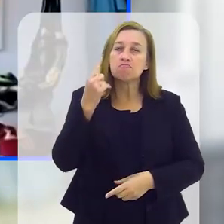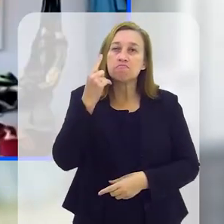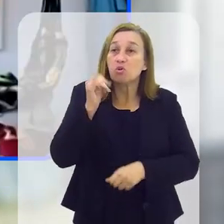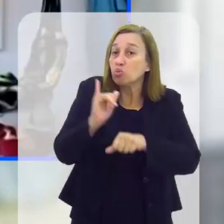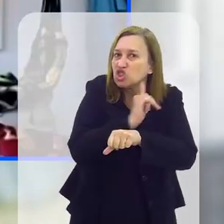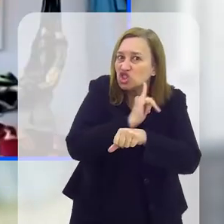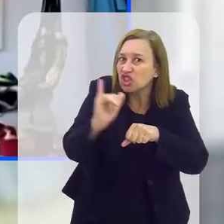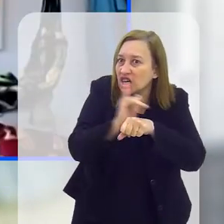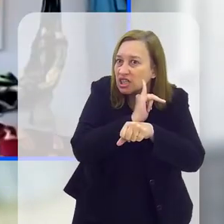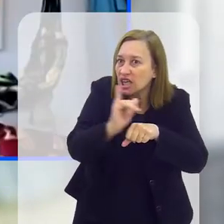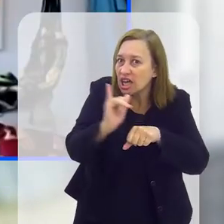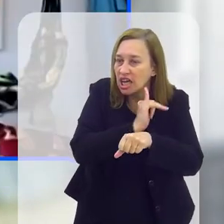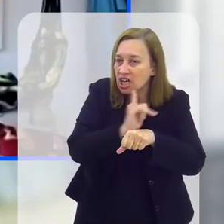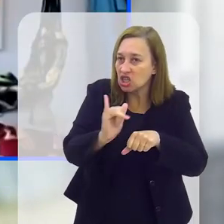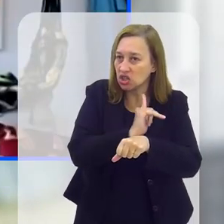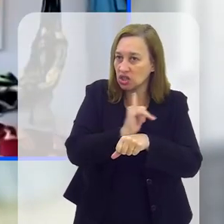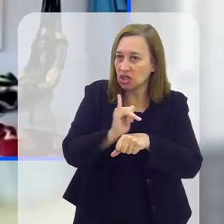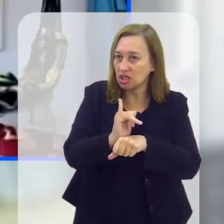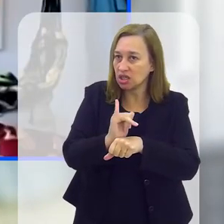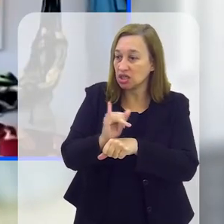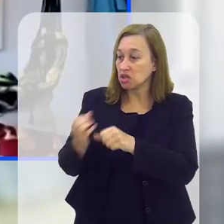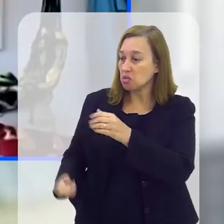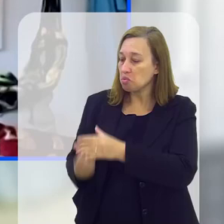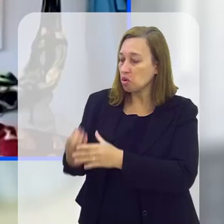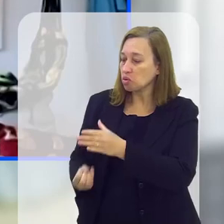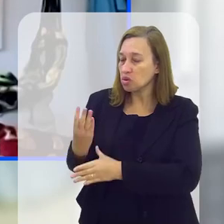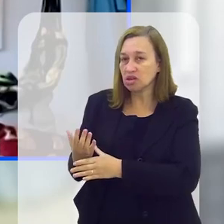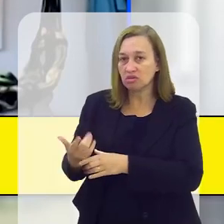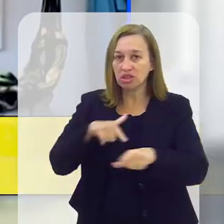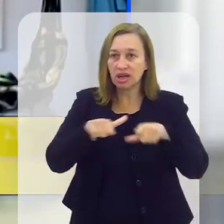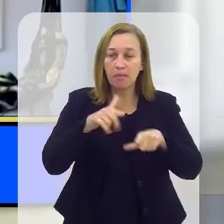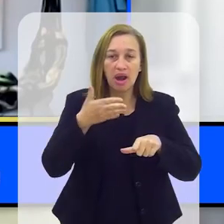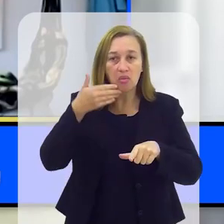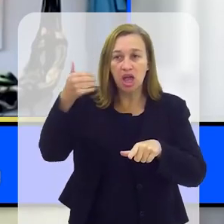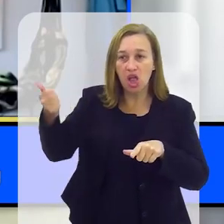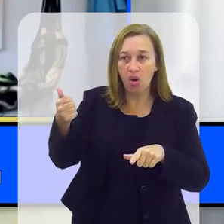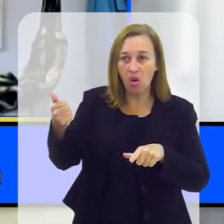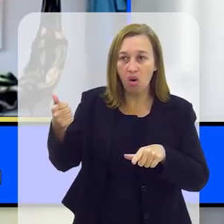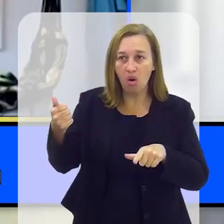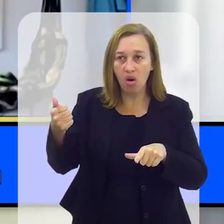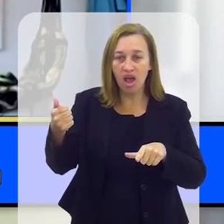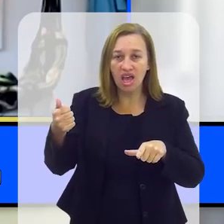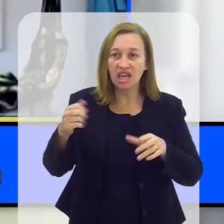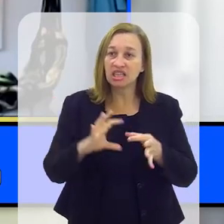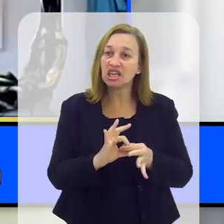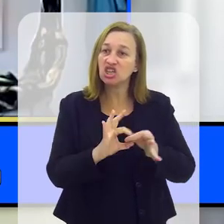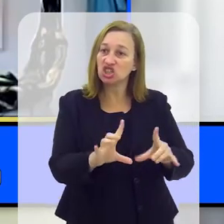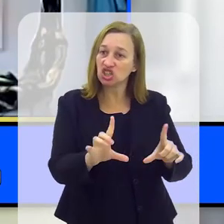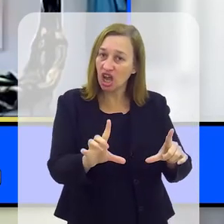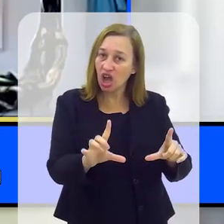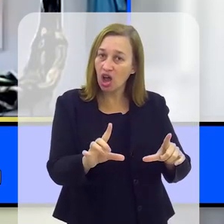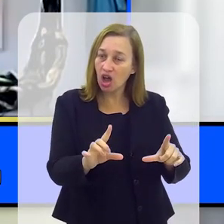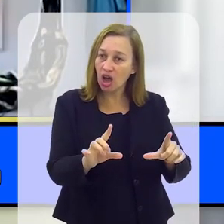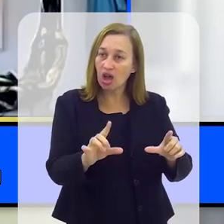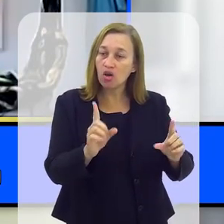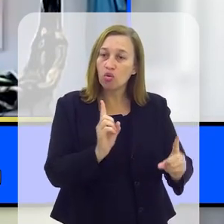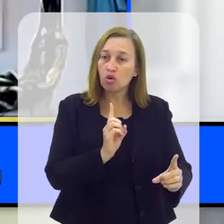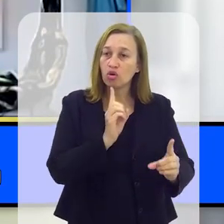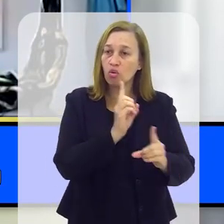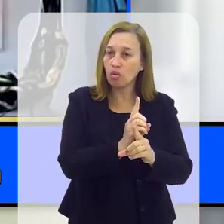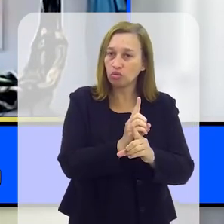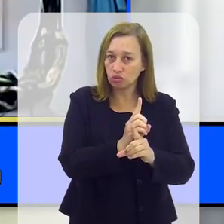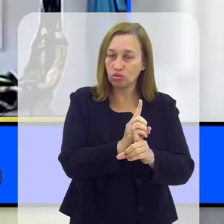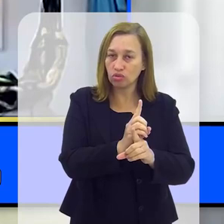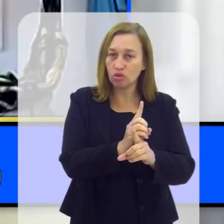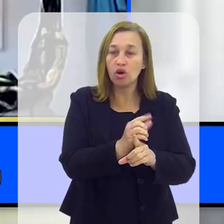e uma das maneiras de aumentar a produção era justamente que eles tivessem esse encontro com as